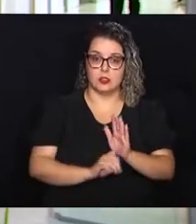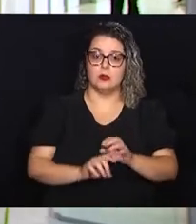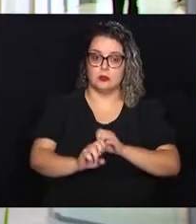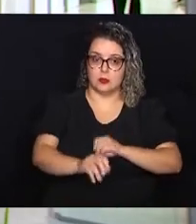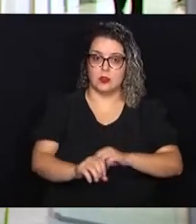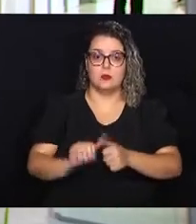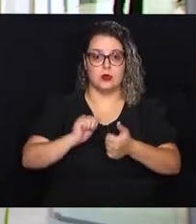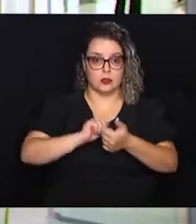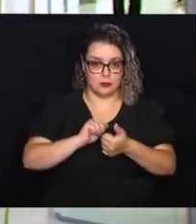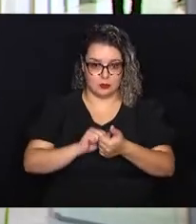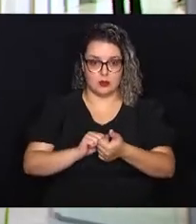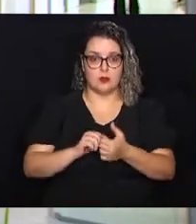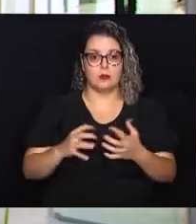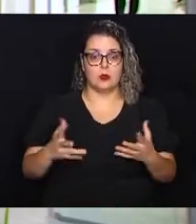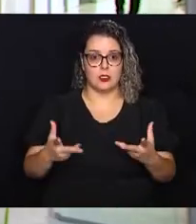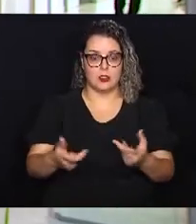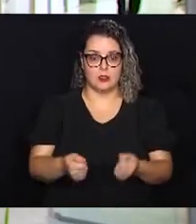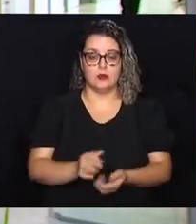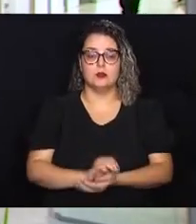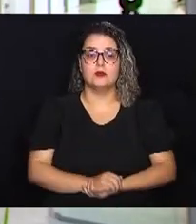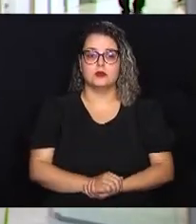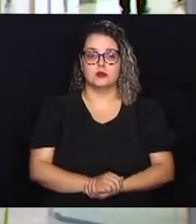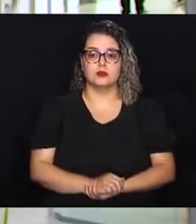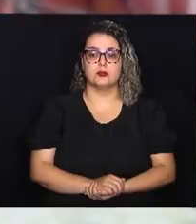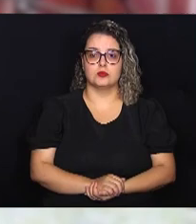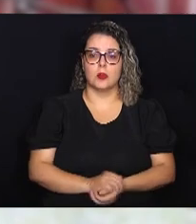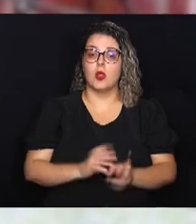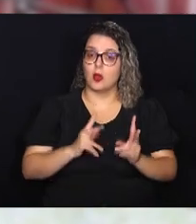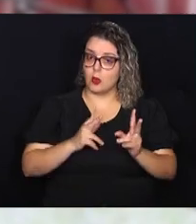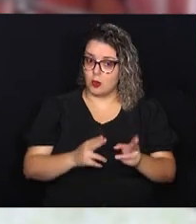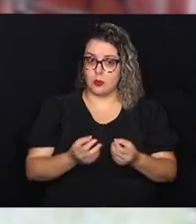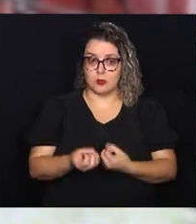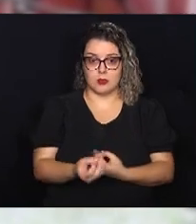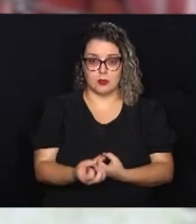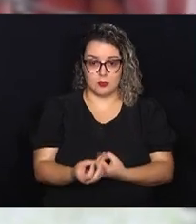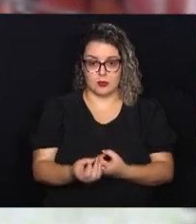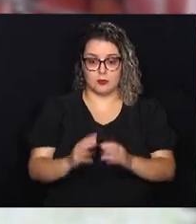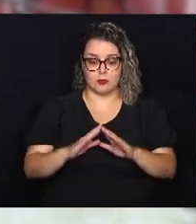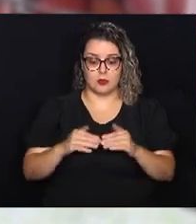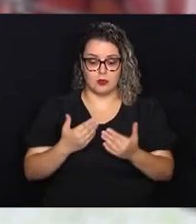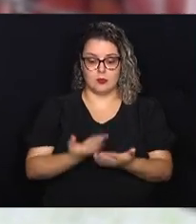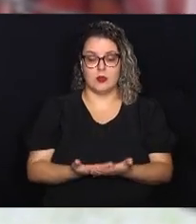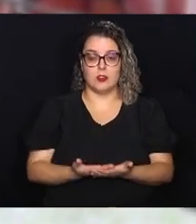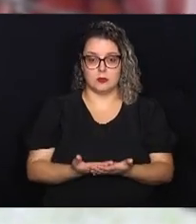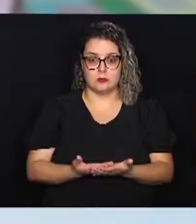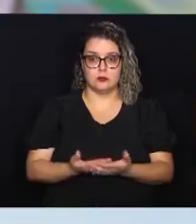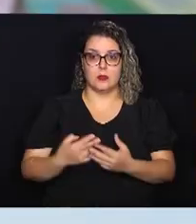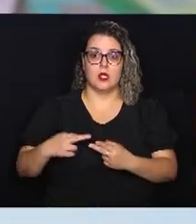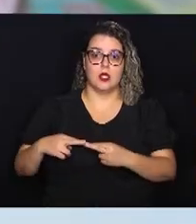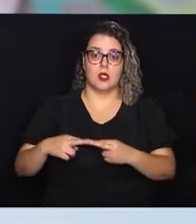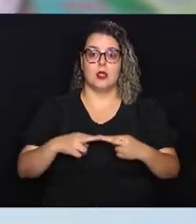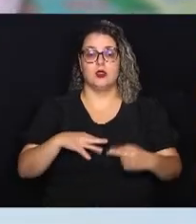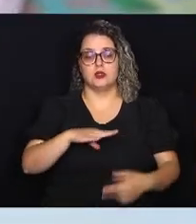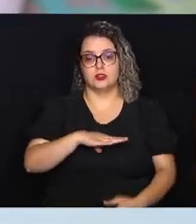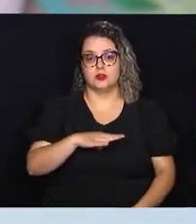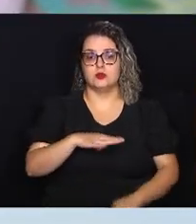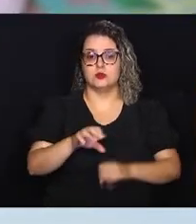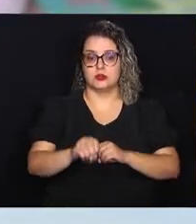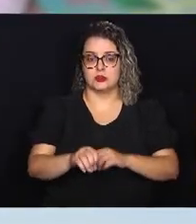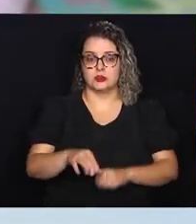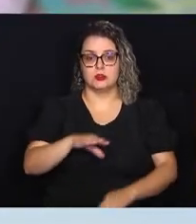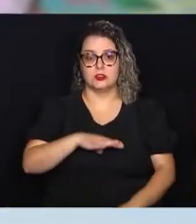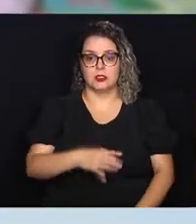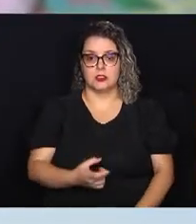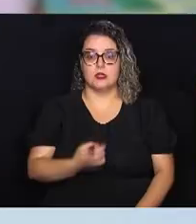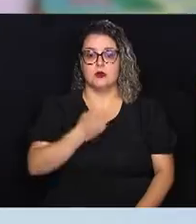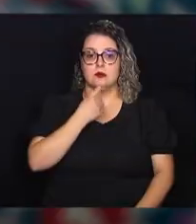para uma educação de qualidade para todos. De acordo com informações do requerimento, a rede municipal de